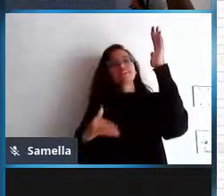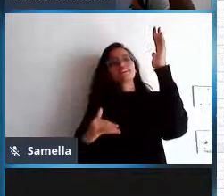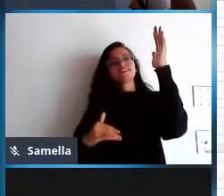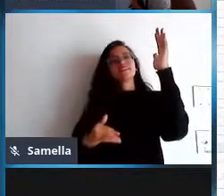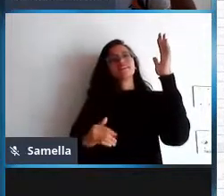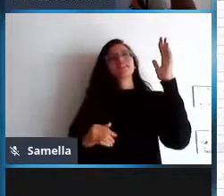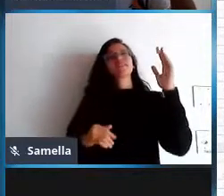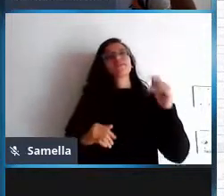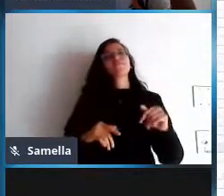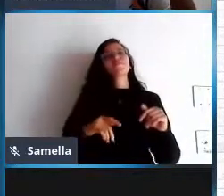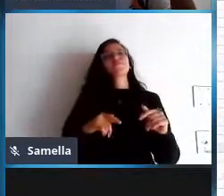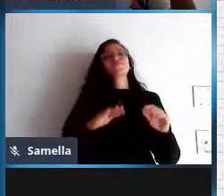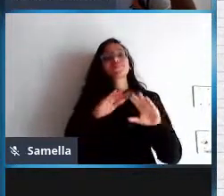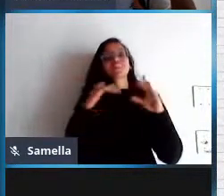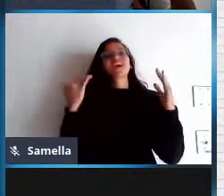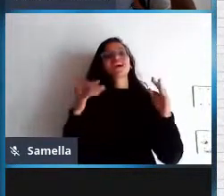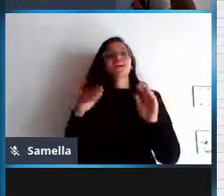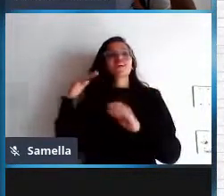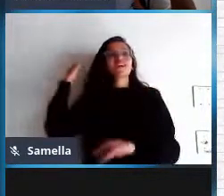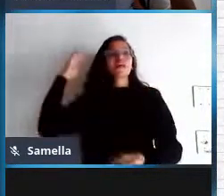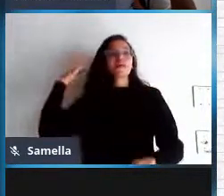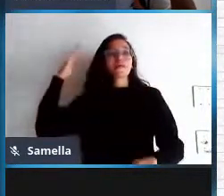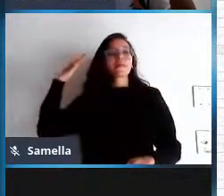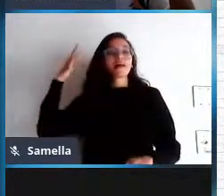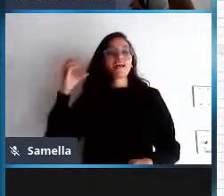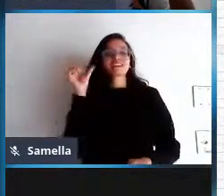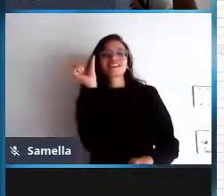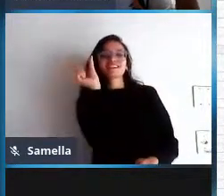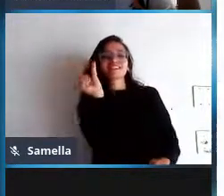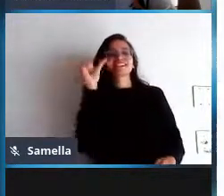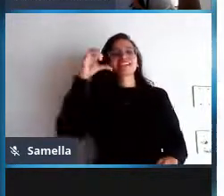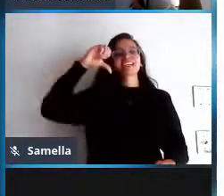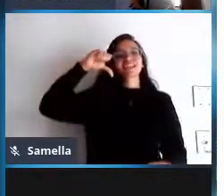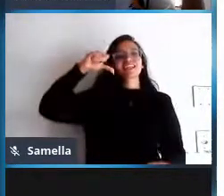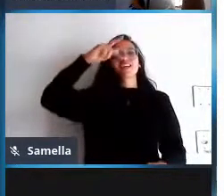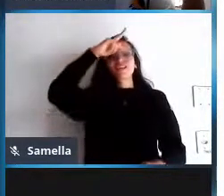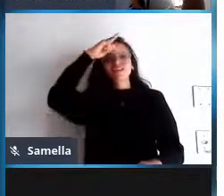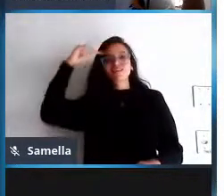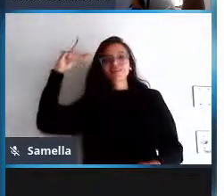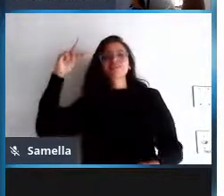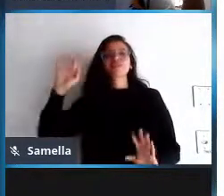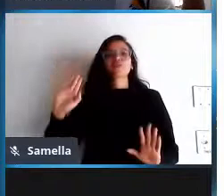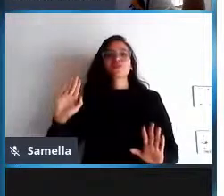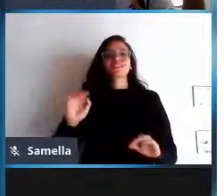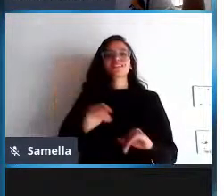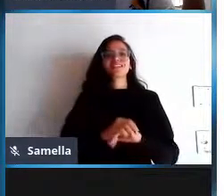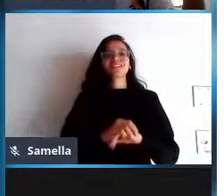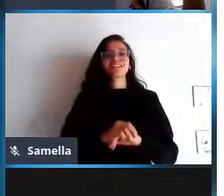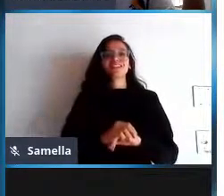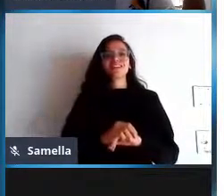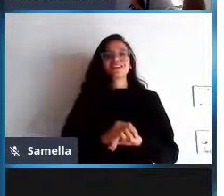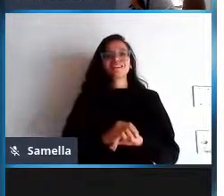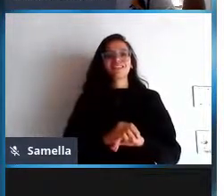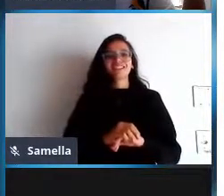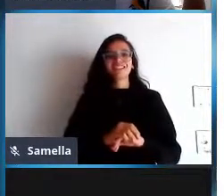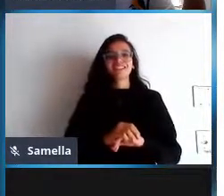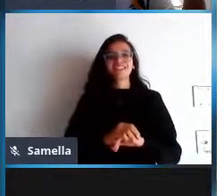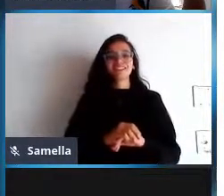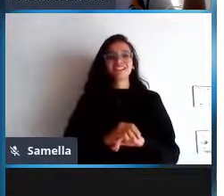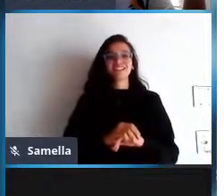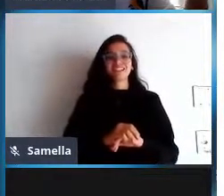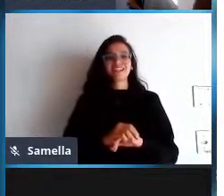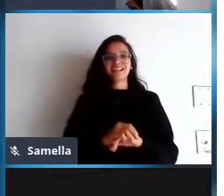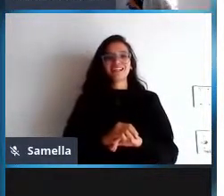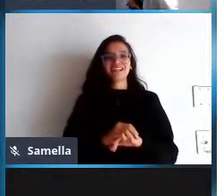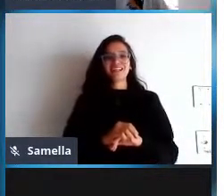nessa palestra do Blau então vamos fazer o sorteio aqui básico vamos mudar aqui tentar de